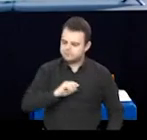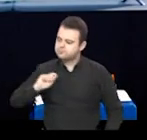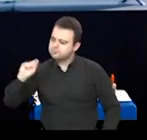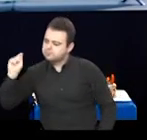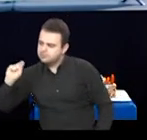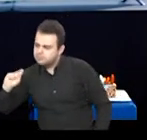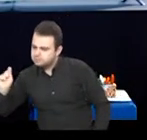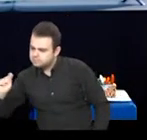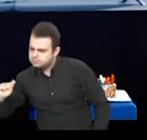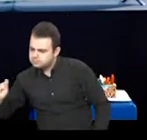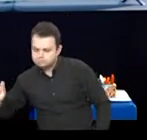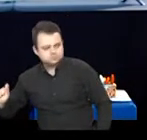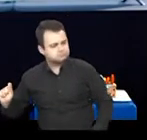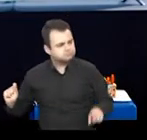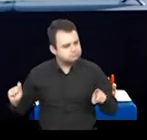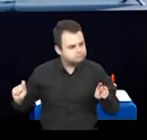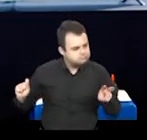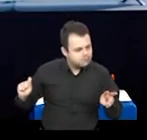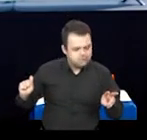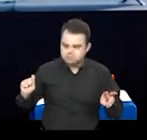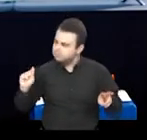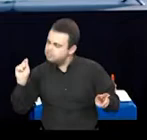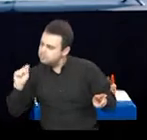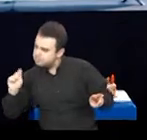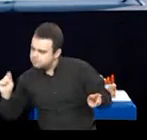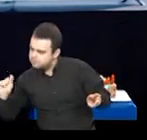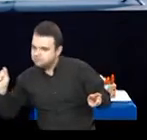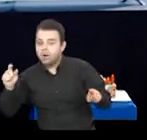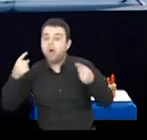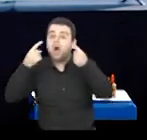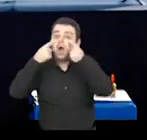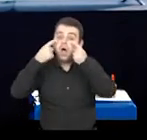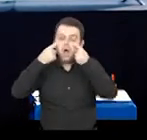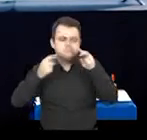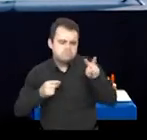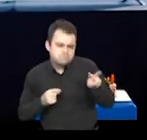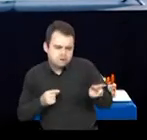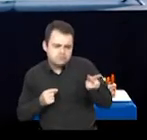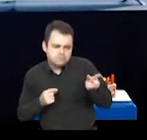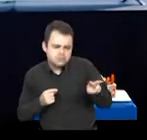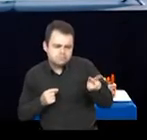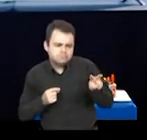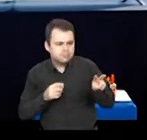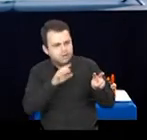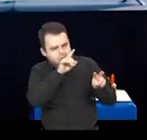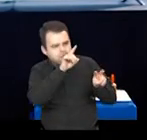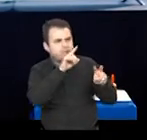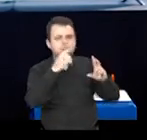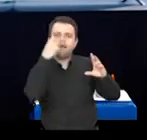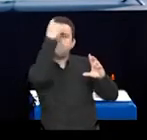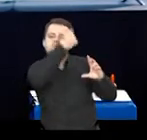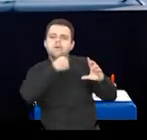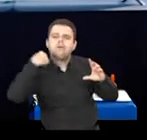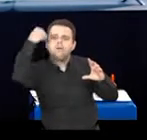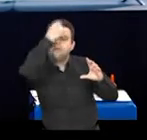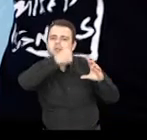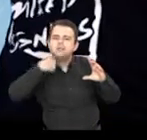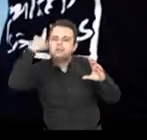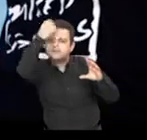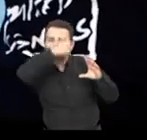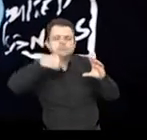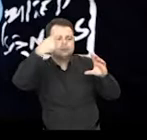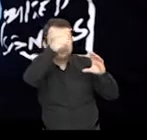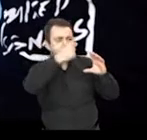aqui o meu personagem. É importante você fazer esse trabalho de observar. Onde começa aqui a cabeça?